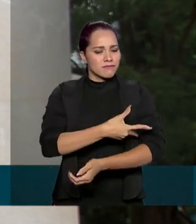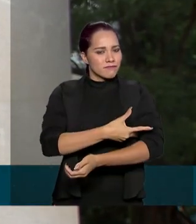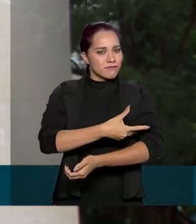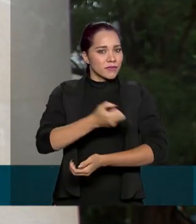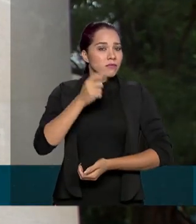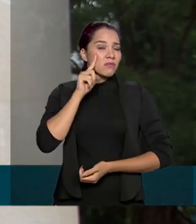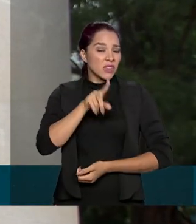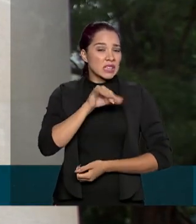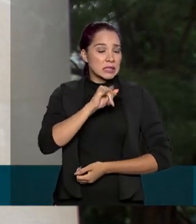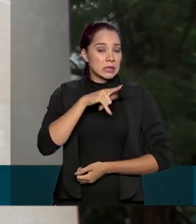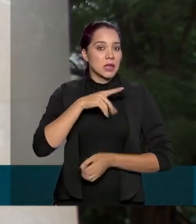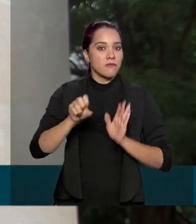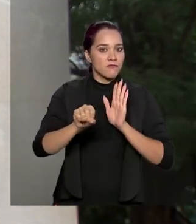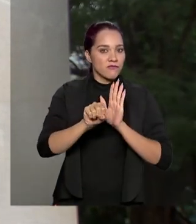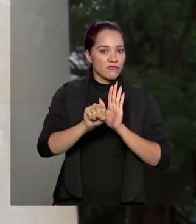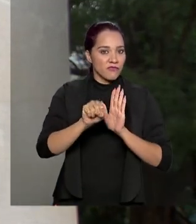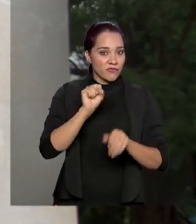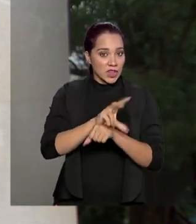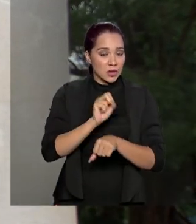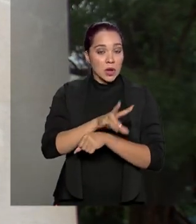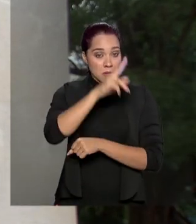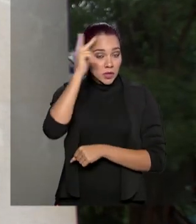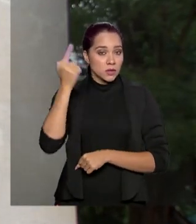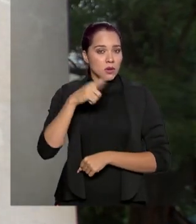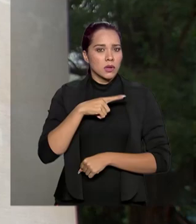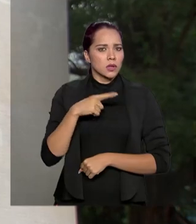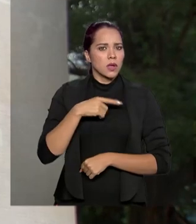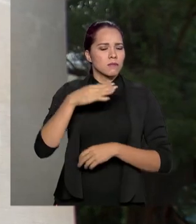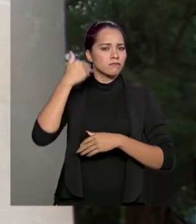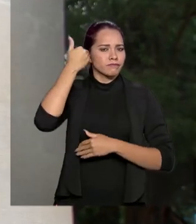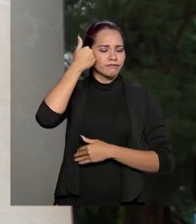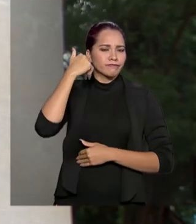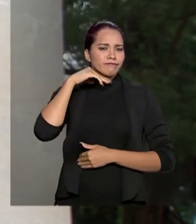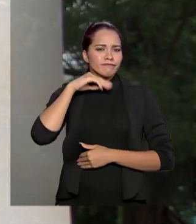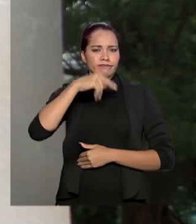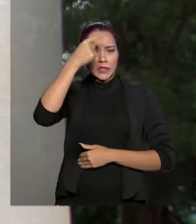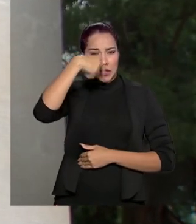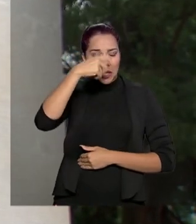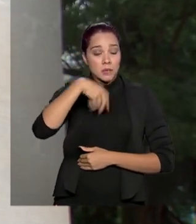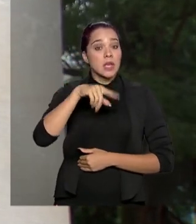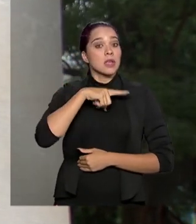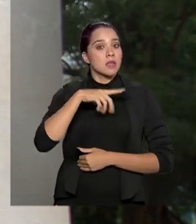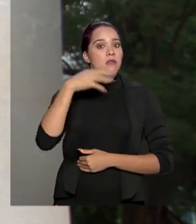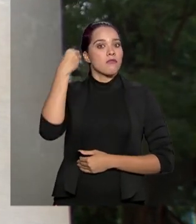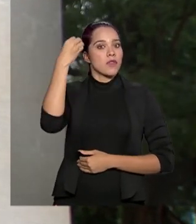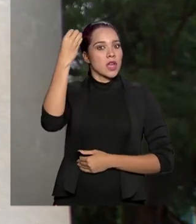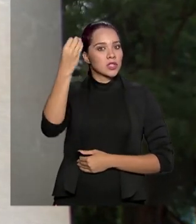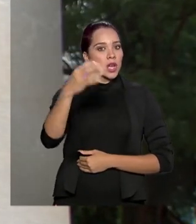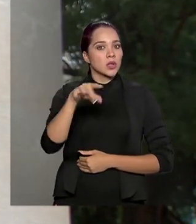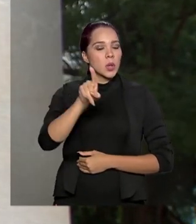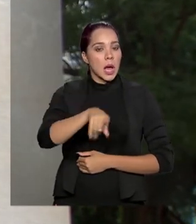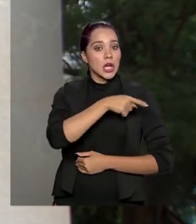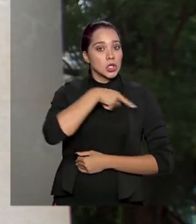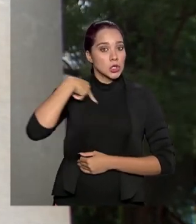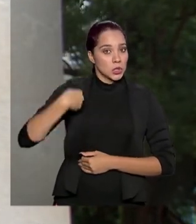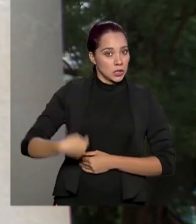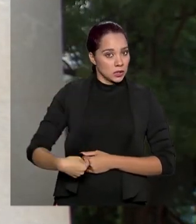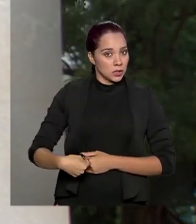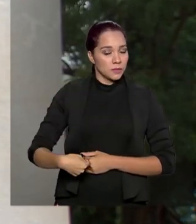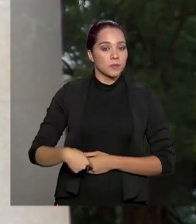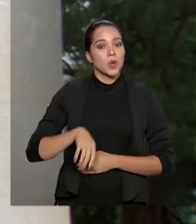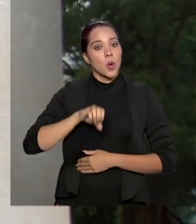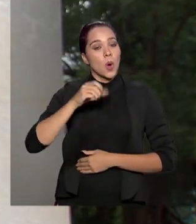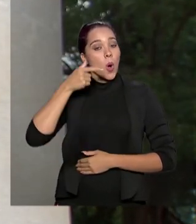coronavírus pessoas que apresentarem sintomas de gripe e que tenham viajado para a província de Wuhan, na China,